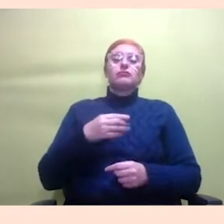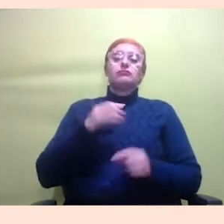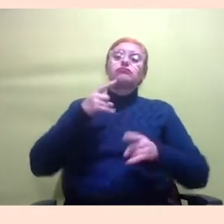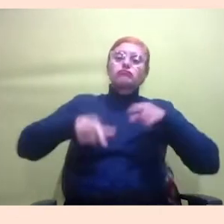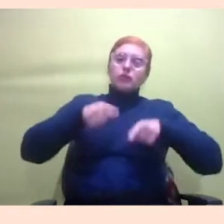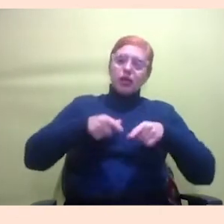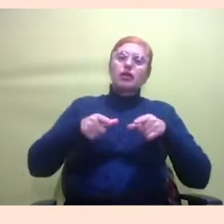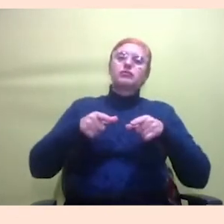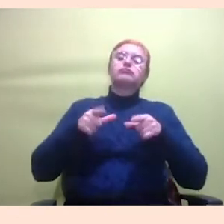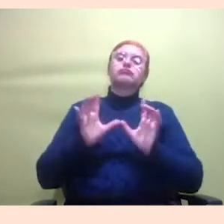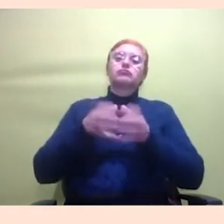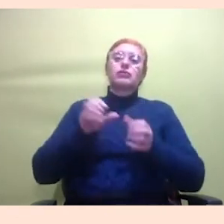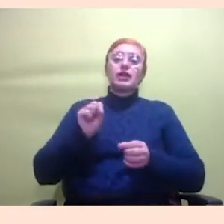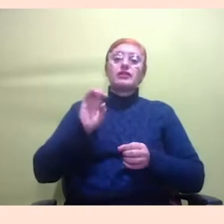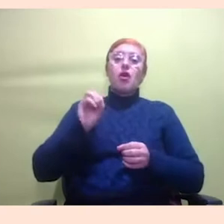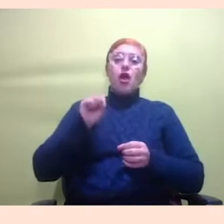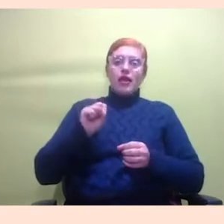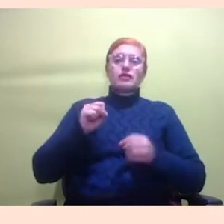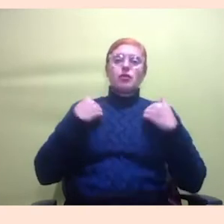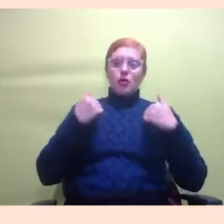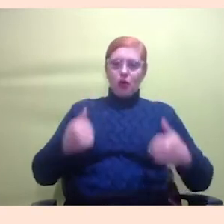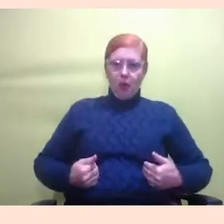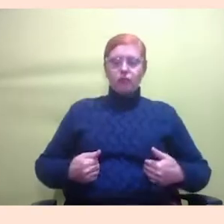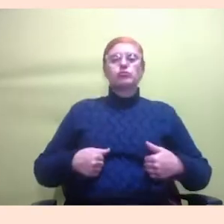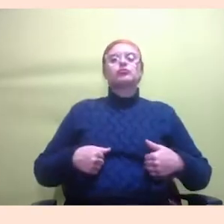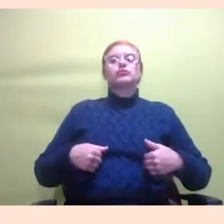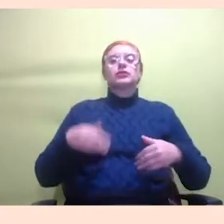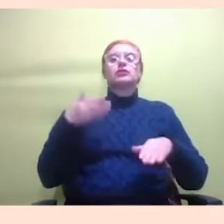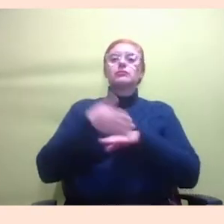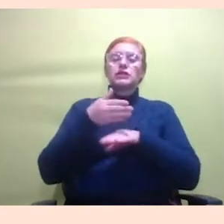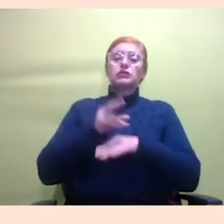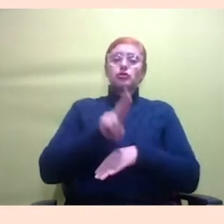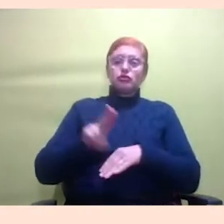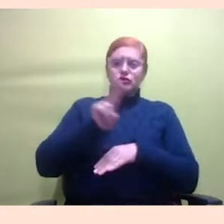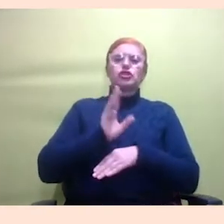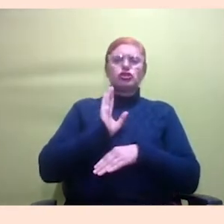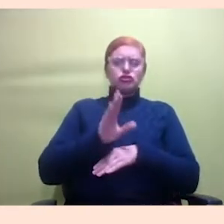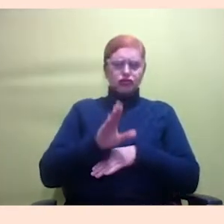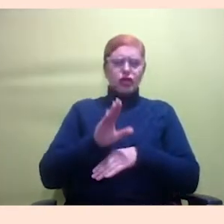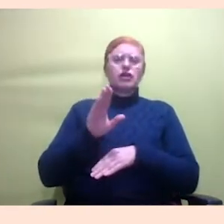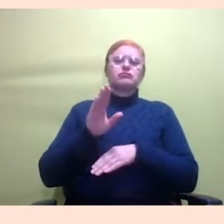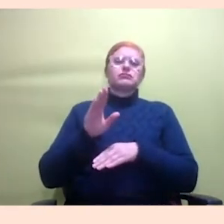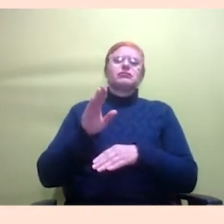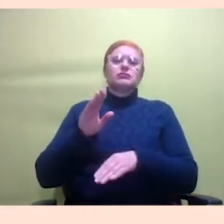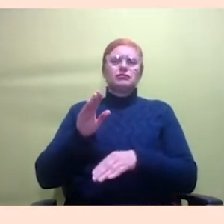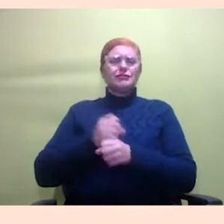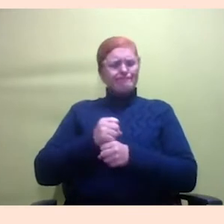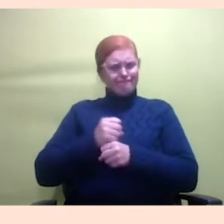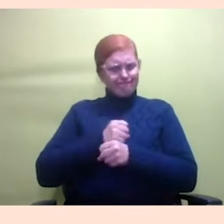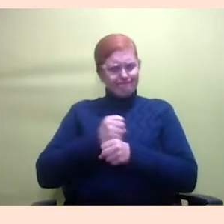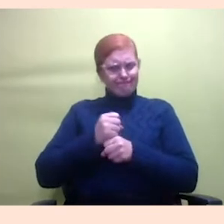e estou na universidade há algum tempo, vamos dizer assim. Estou nesse trabalho da Universidade Livre, já